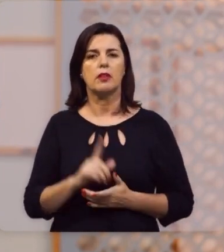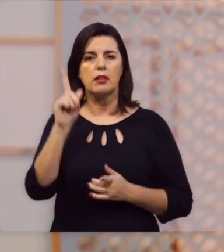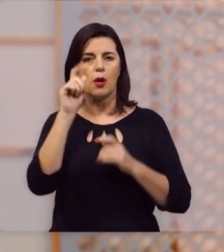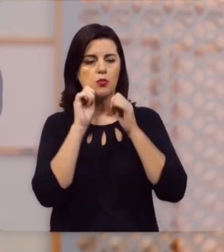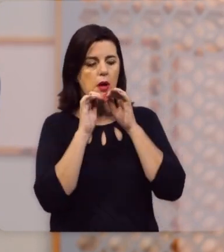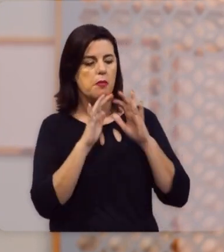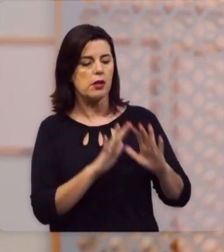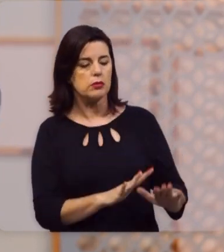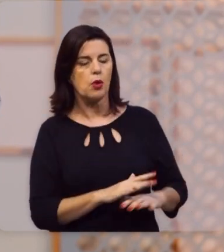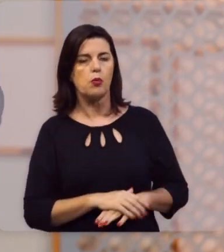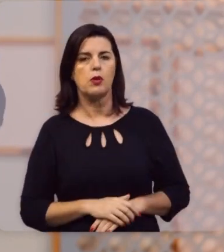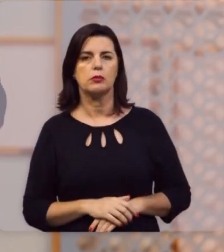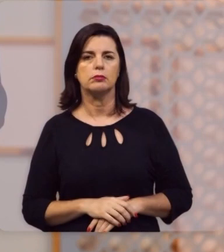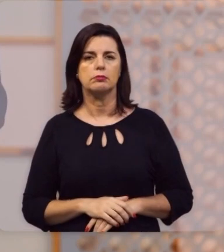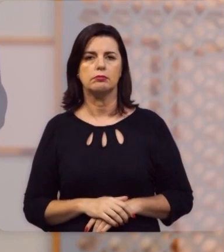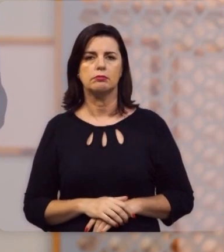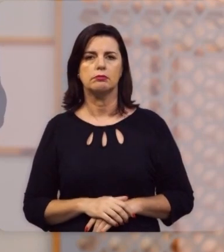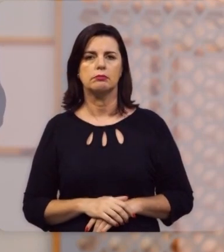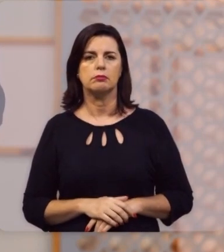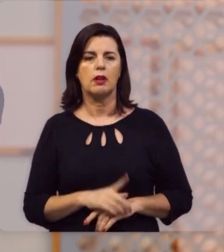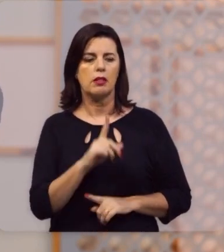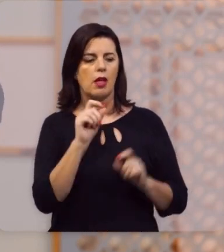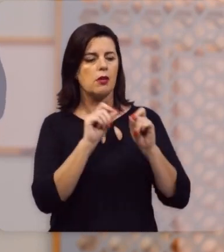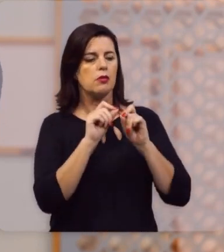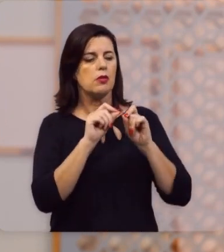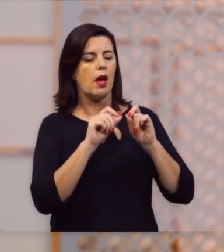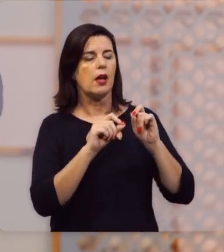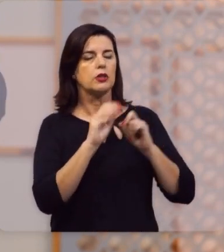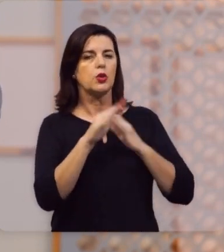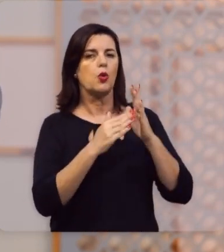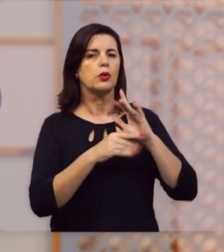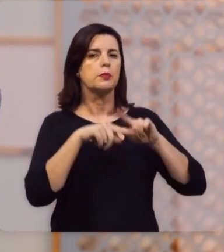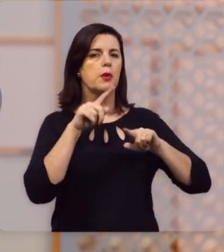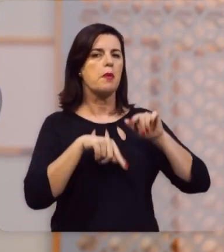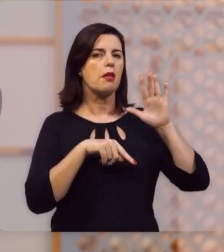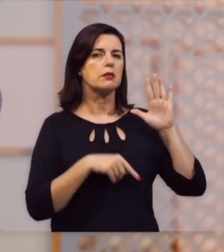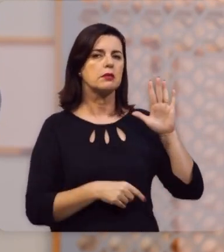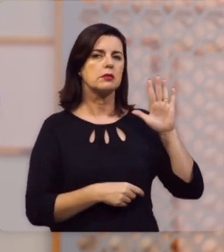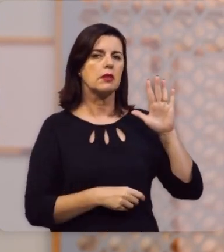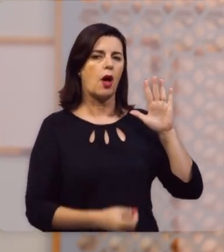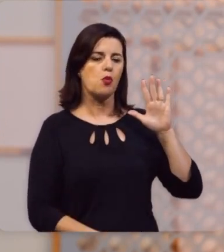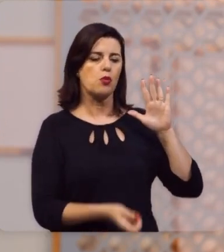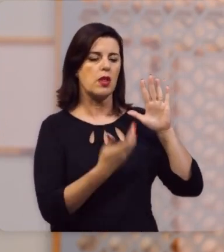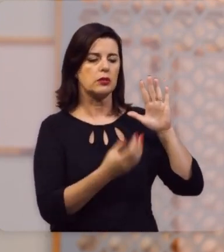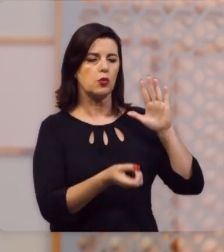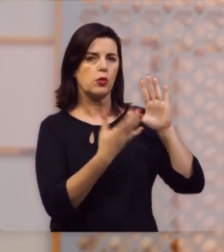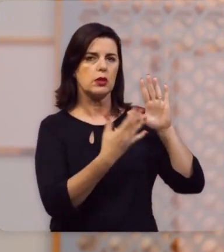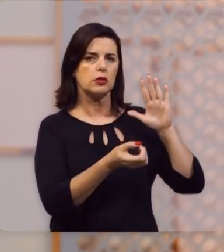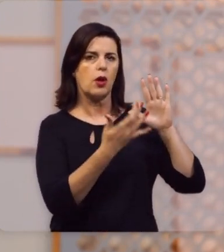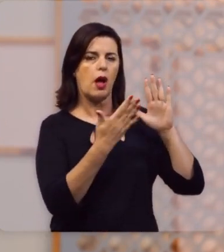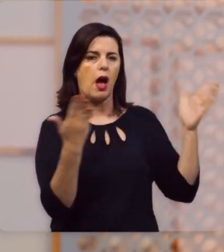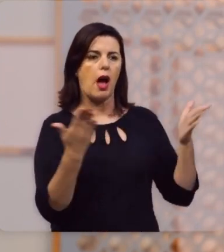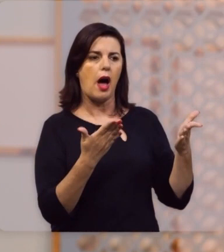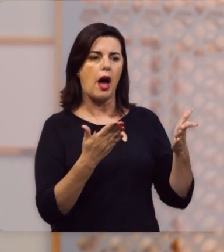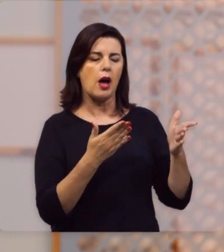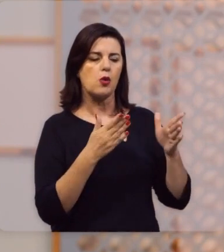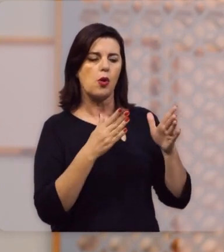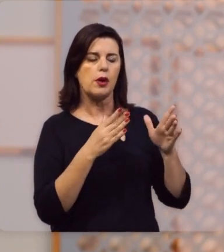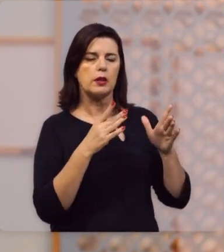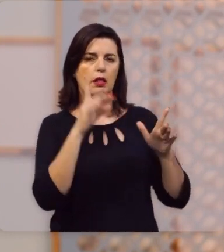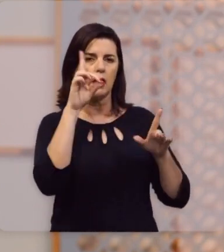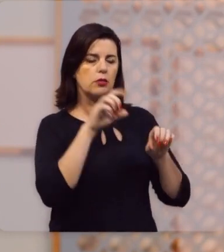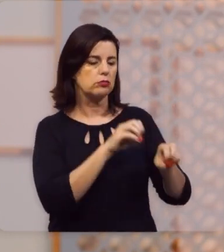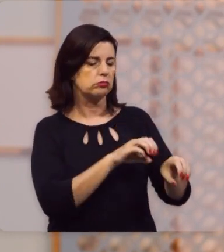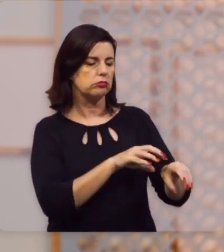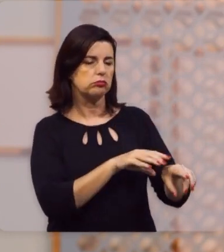e ali Deus o abençoa, Deus cumpre as suas promessas, e agora, por orientação divina, ele